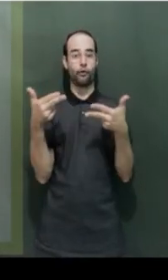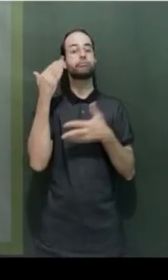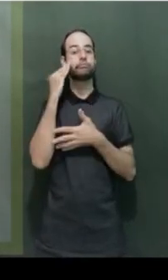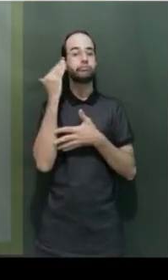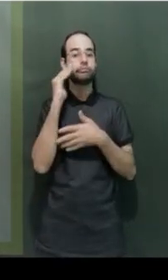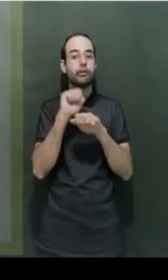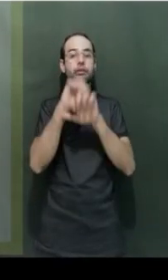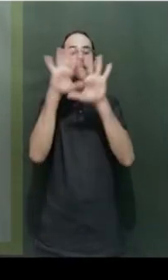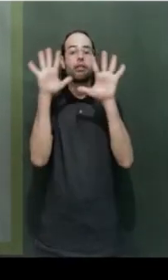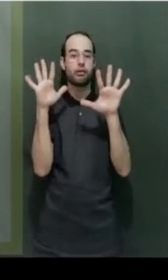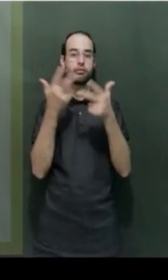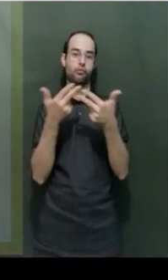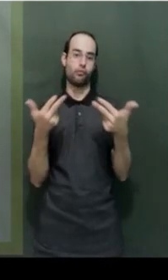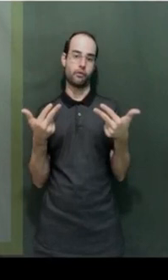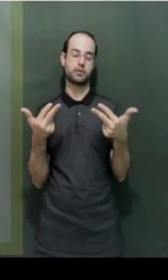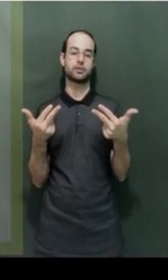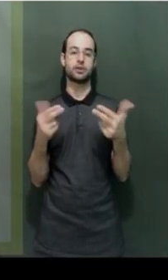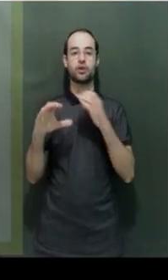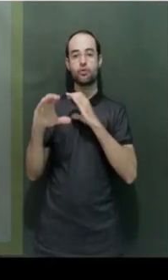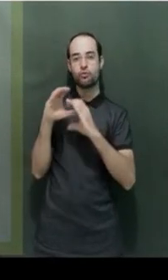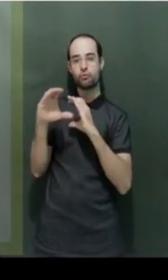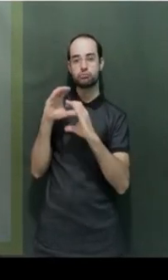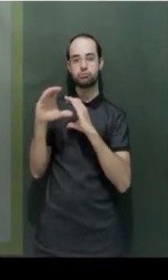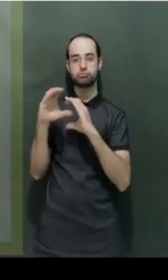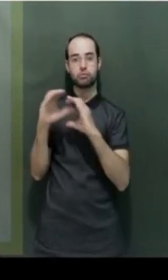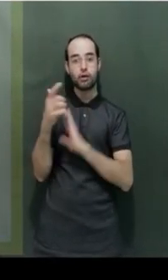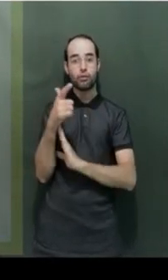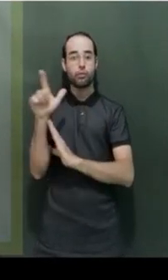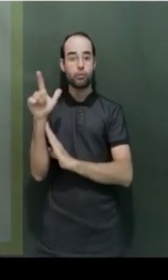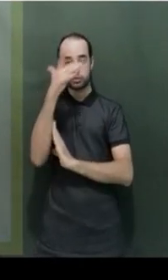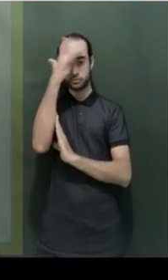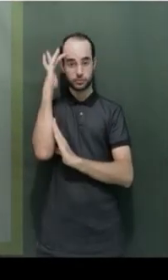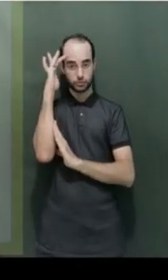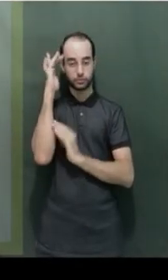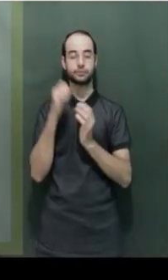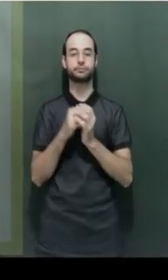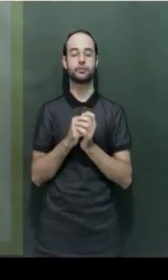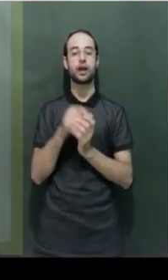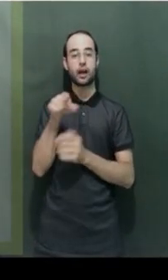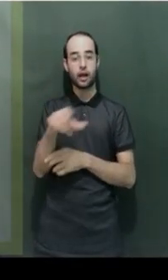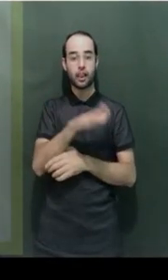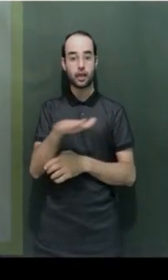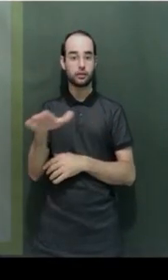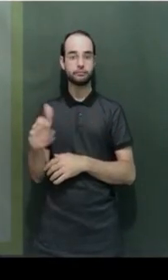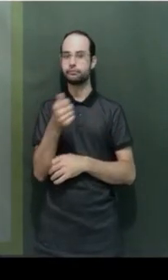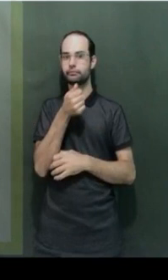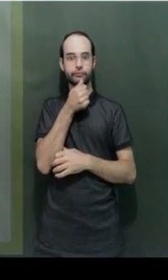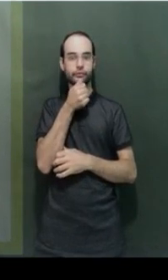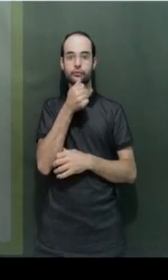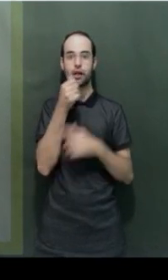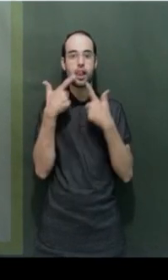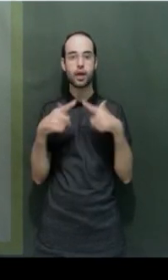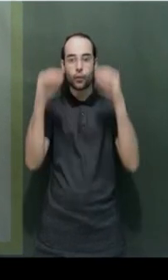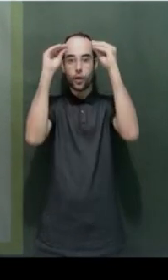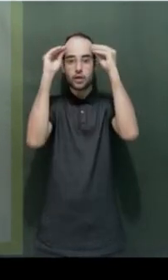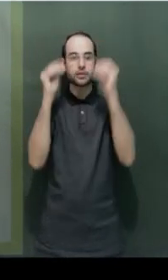entender melhor as coisas, comunicar-se com outras pessoas, dar à criança sem linguagem uma